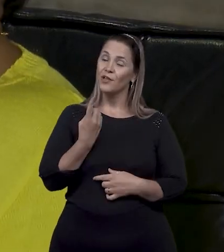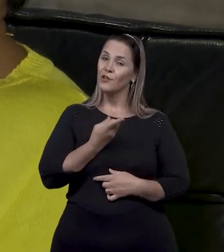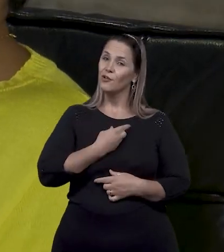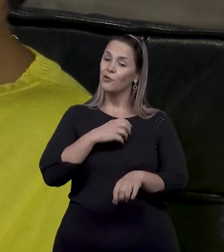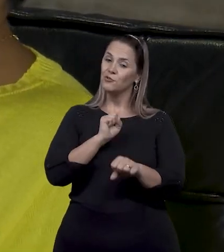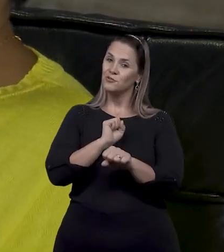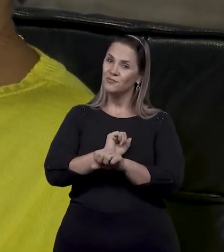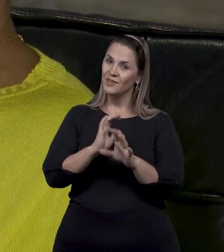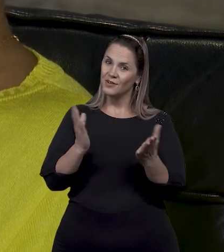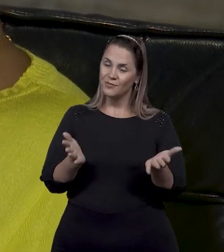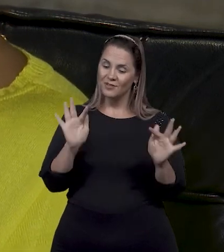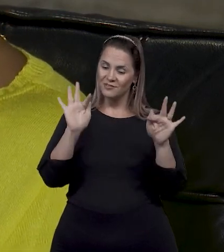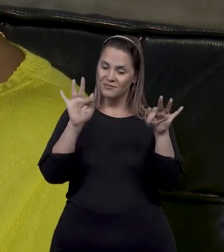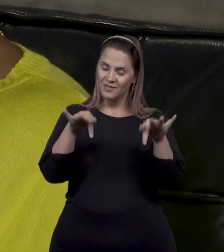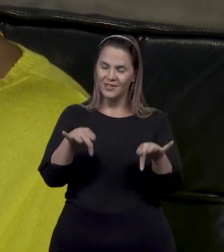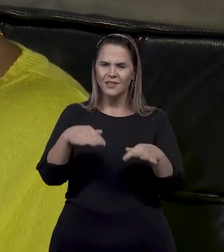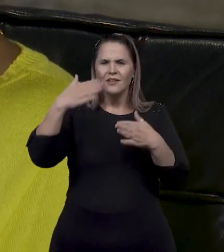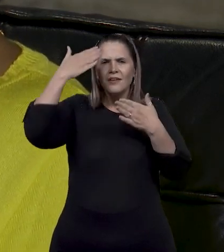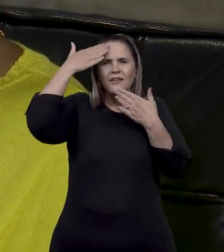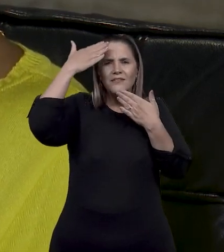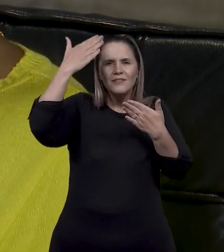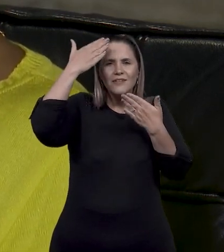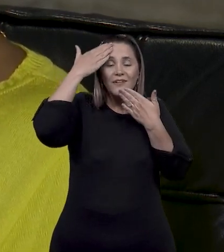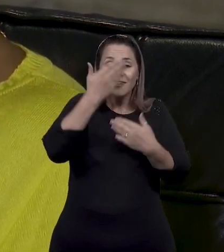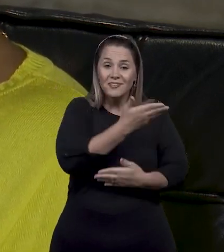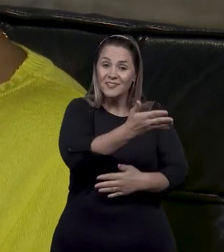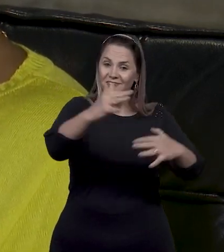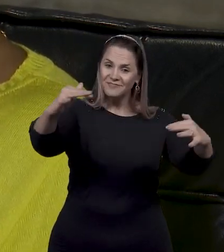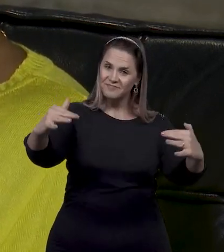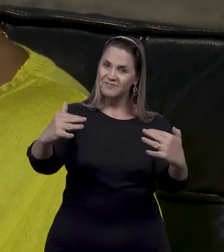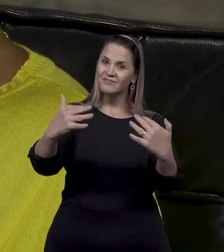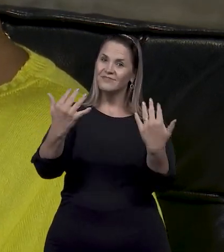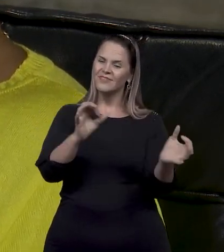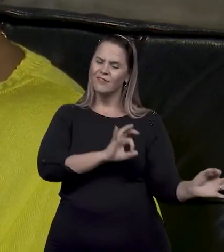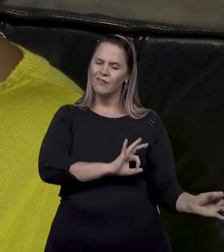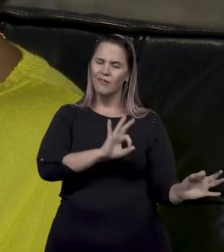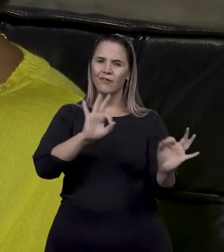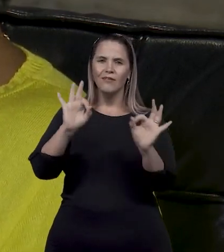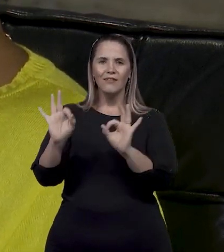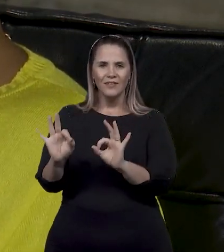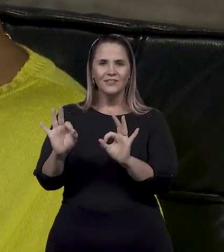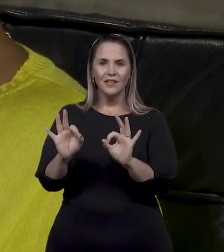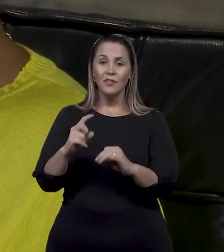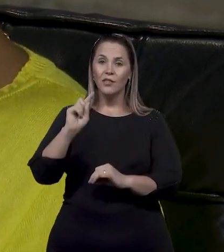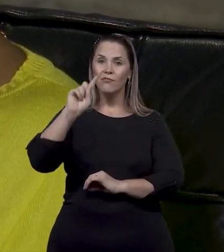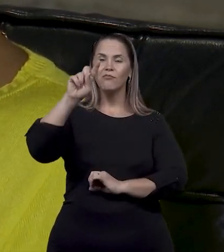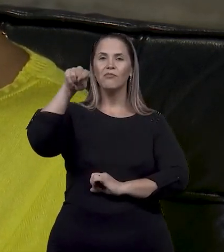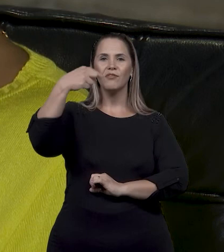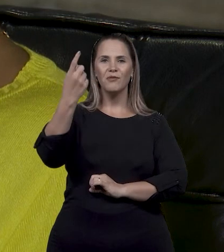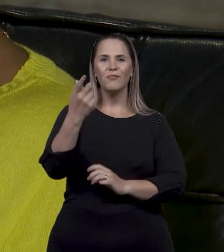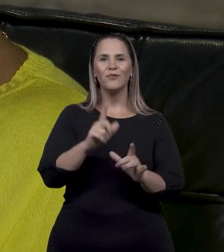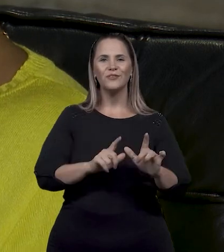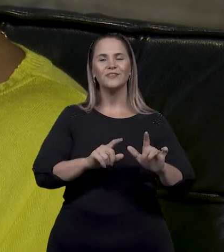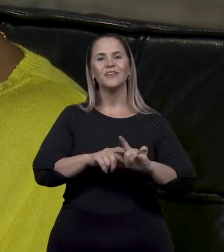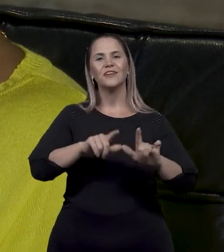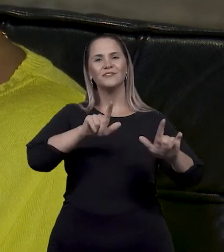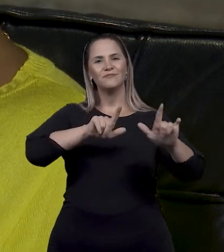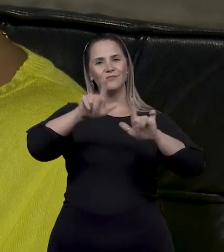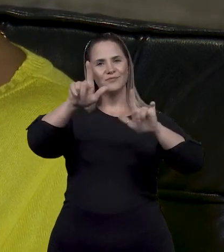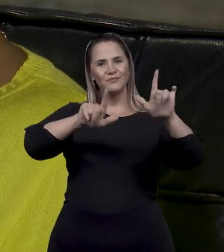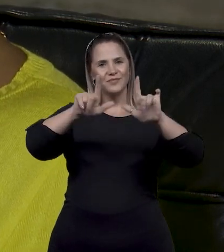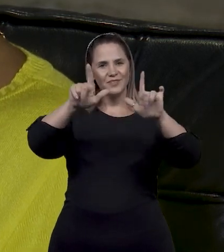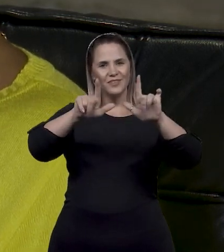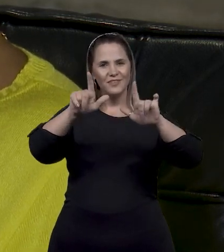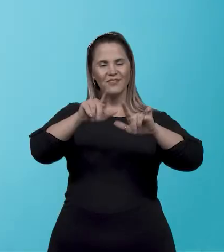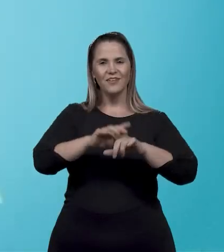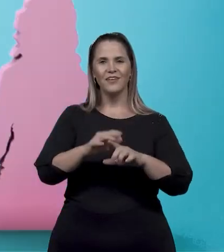E nós ficamos por aqui. Eu agradeço muitíssimo a sua companhia e nós nos vemos num próximo programa da TV Câmara